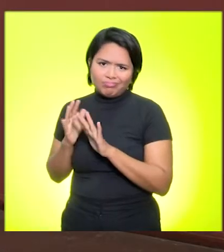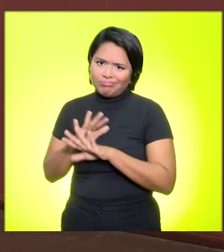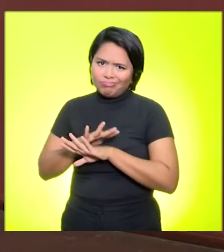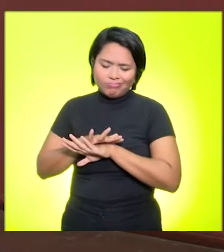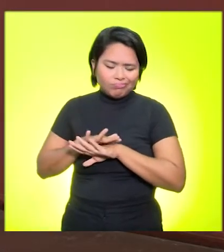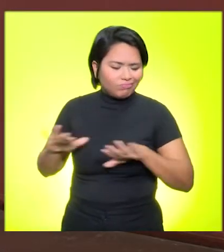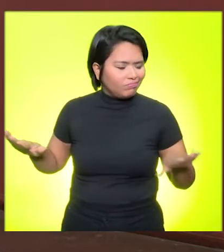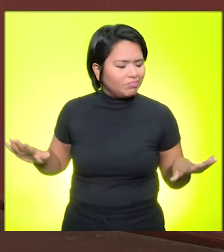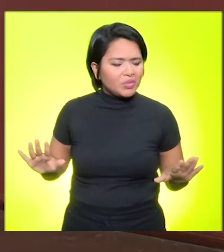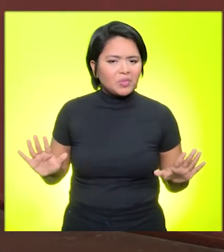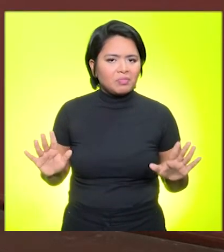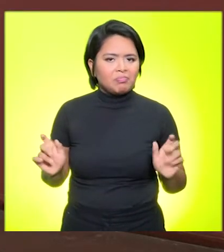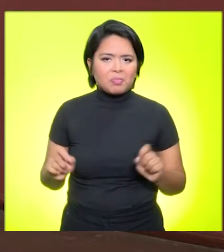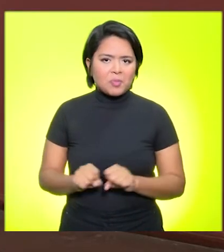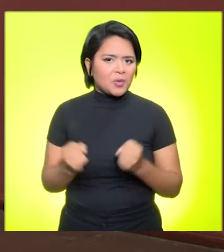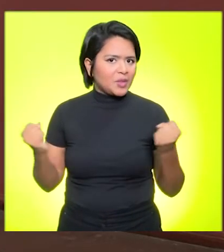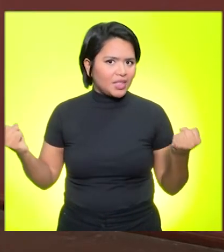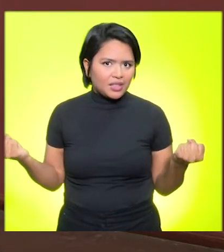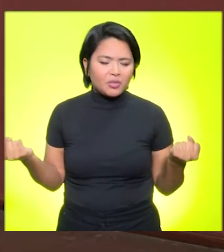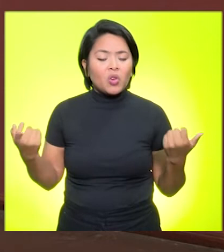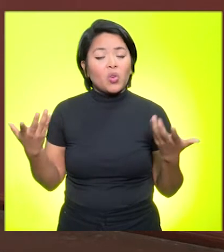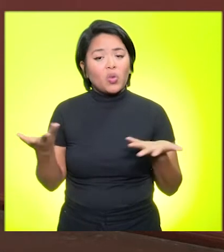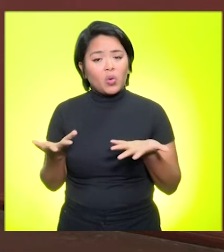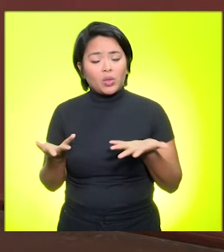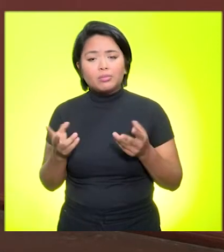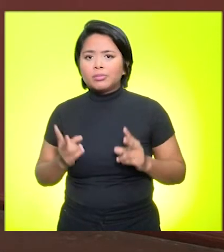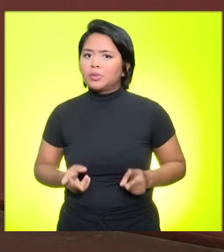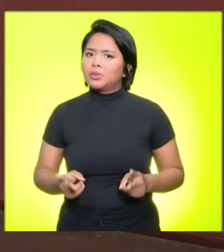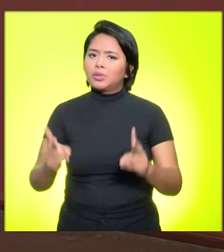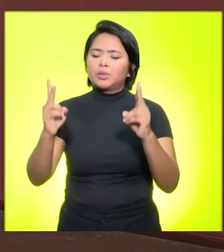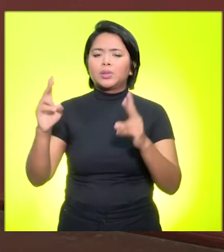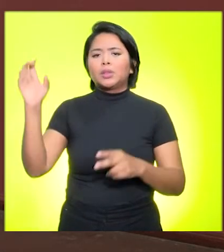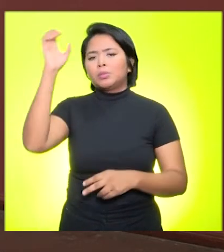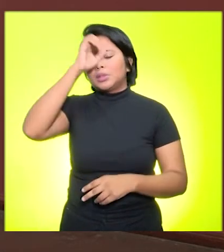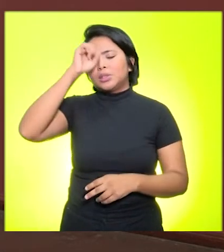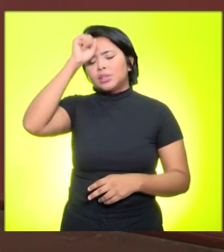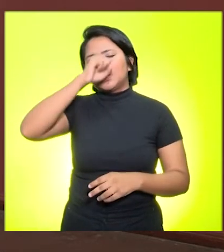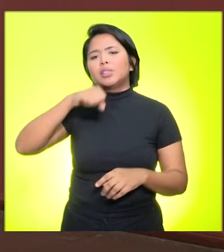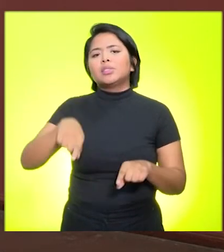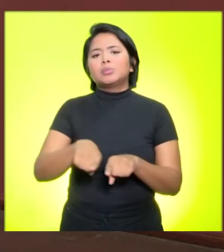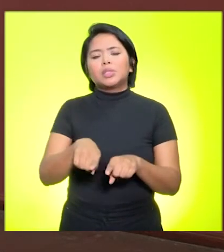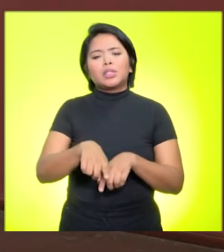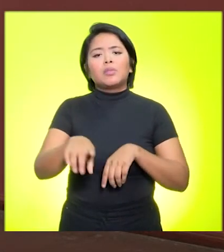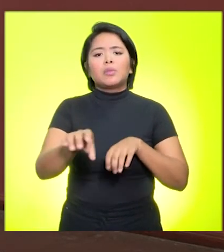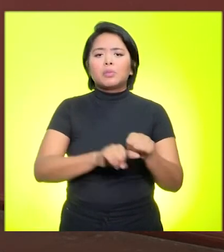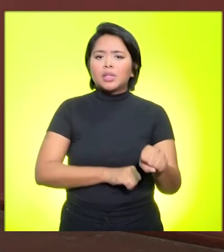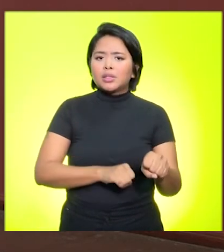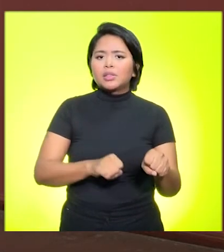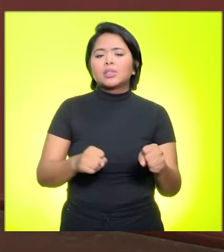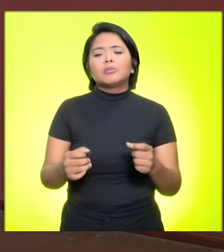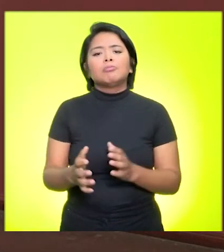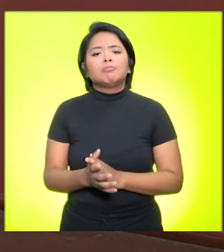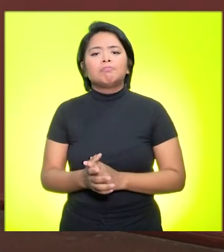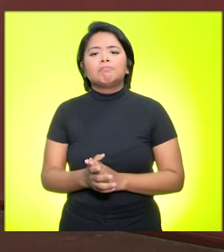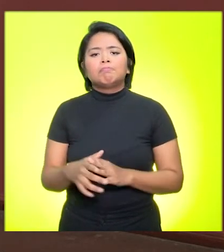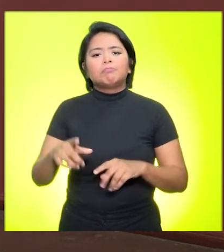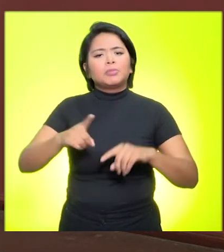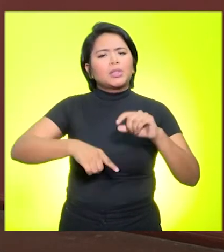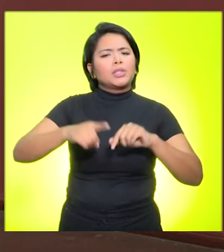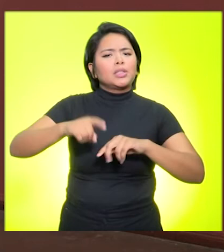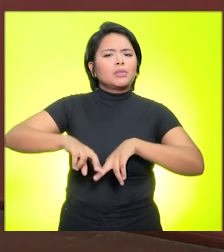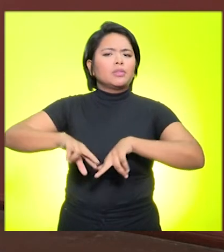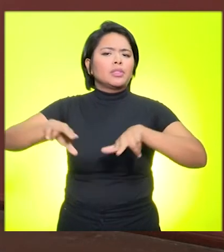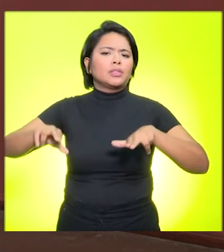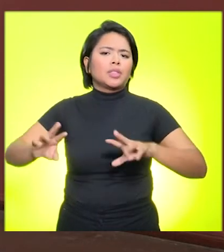nós temos que estar em contínua aprendizagem, formação, para que, de fato, todos esses recursos possam ser utilizados